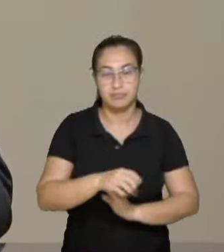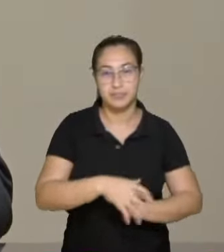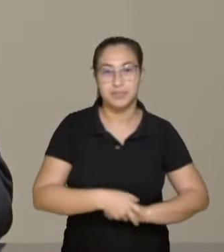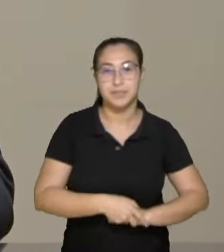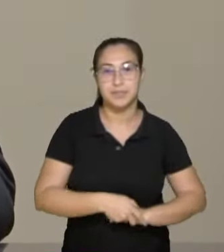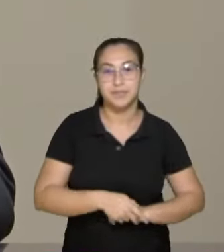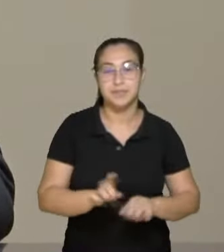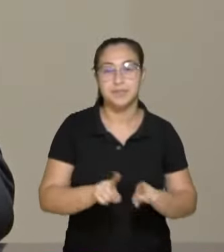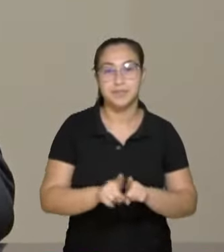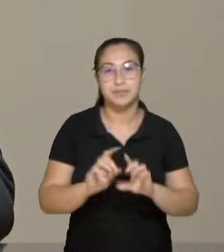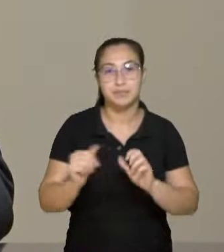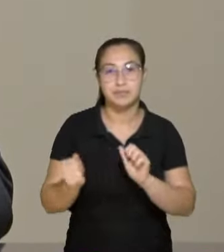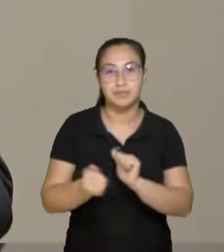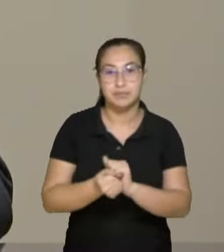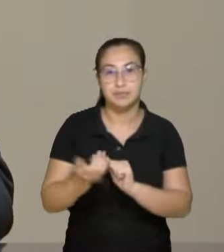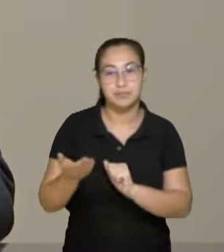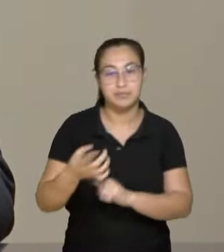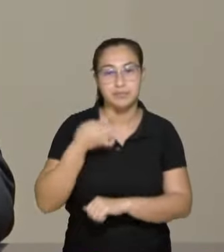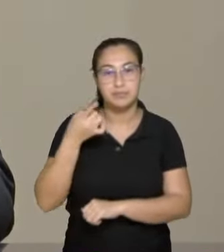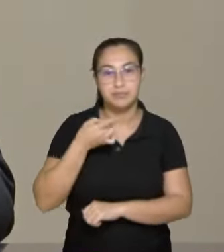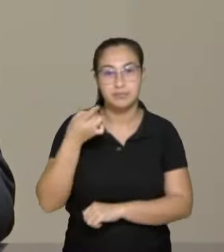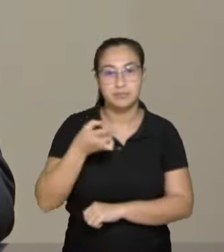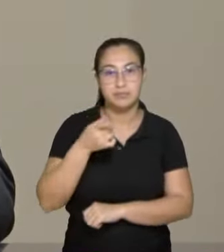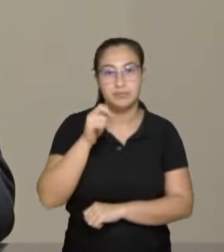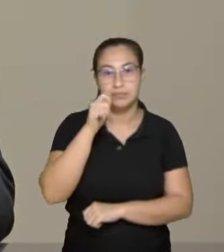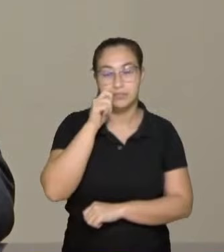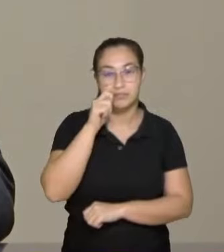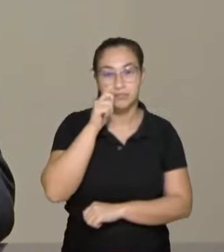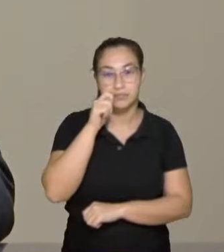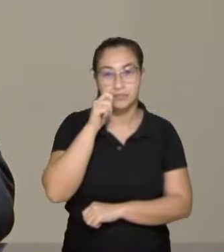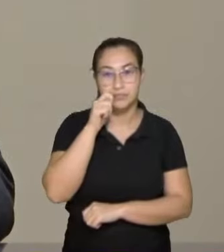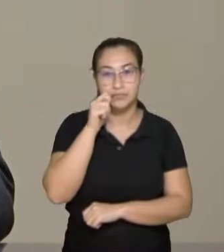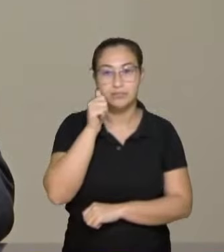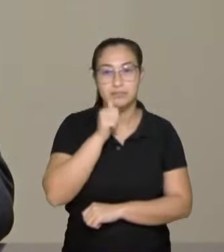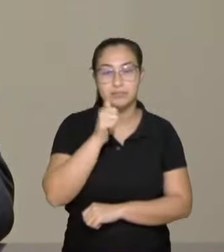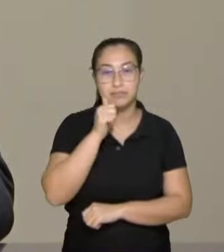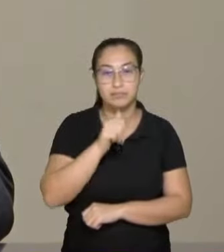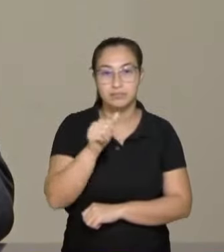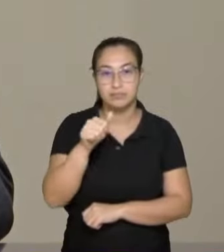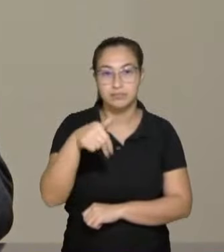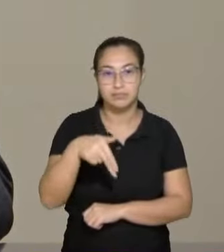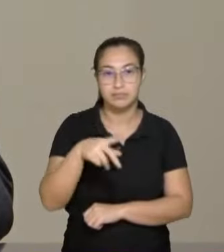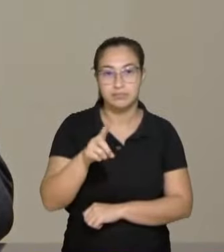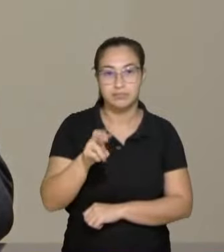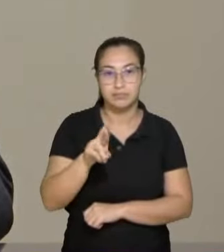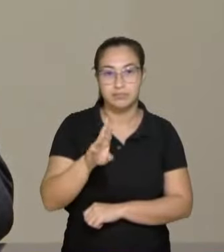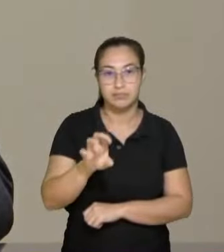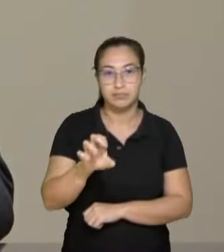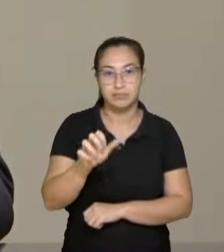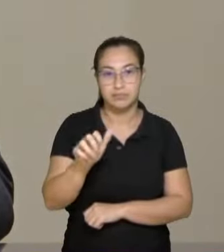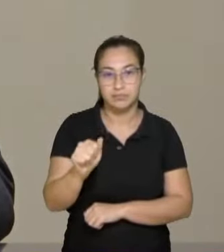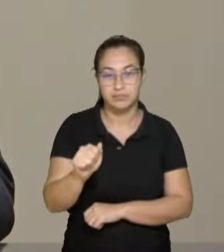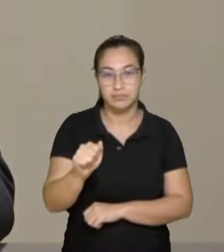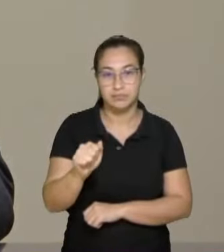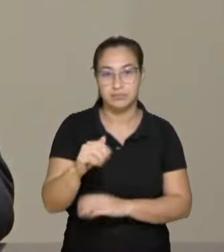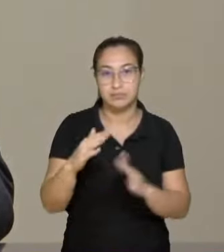acompanhando aí a deputada Ana Campagnolo, Andréia Costa Coelho, da Casa Bil,